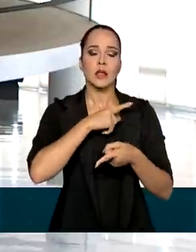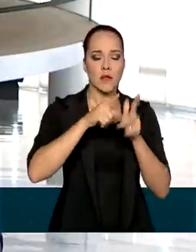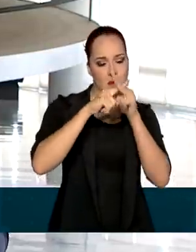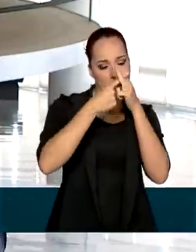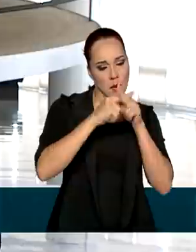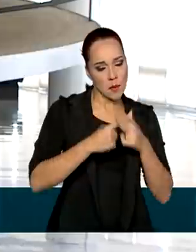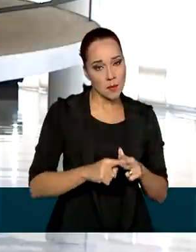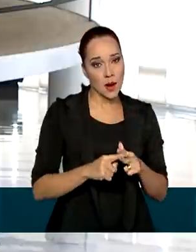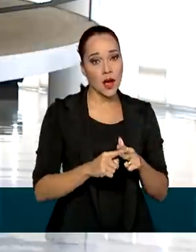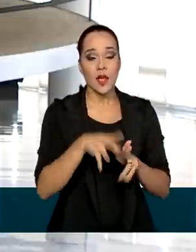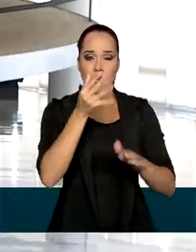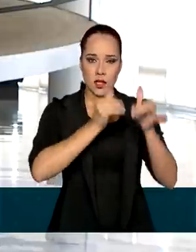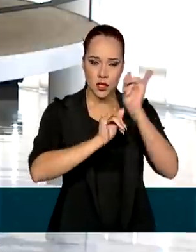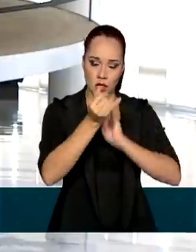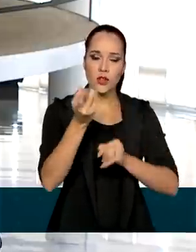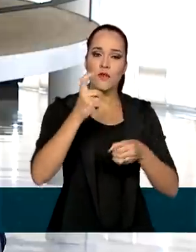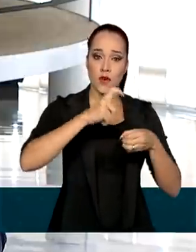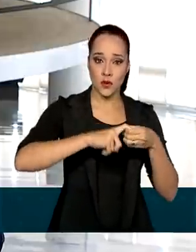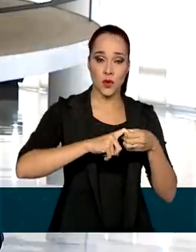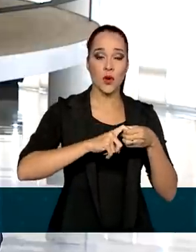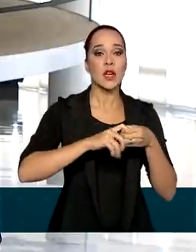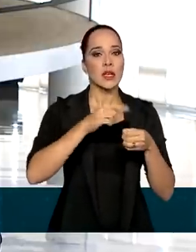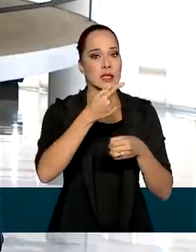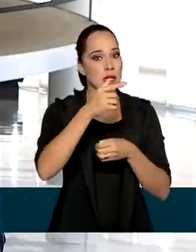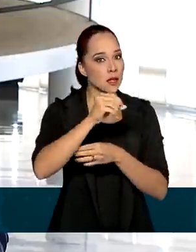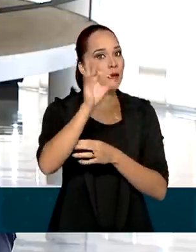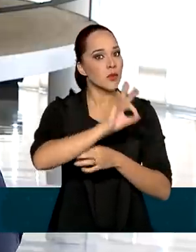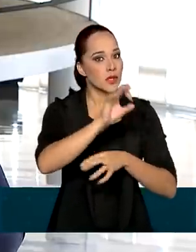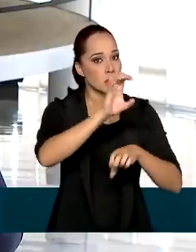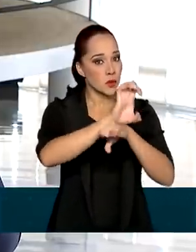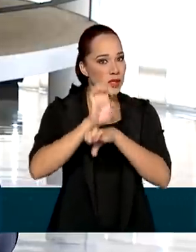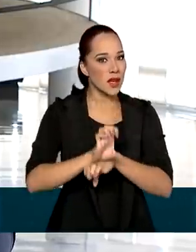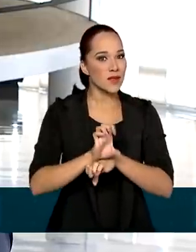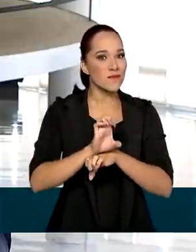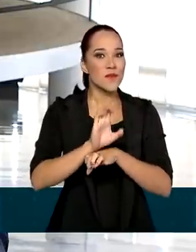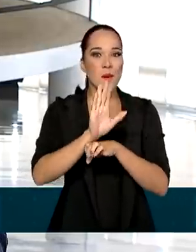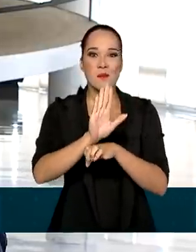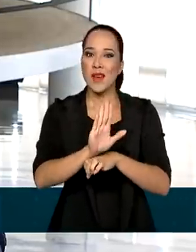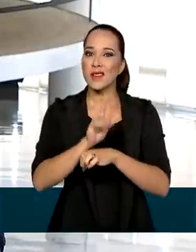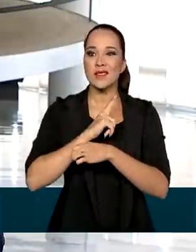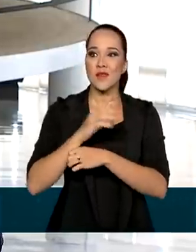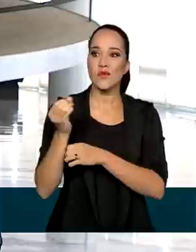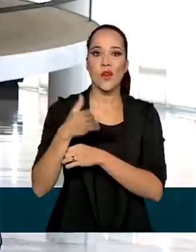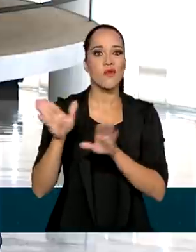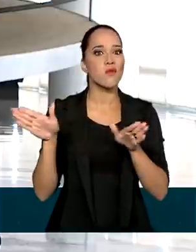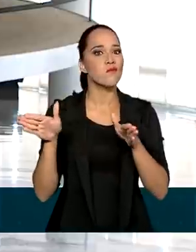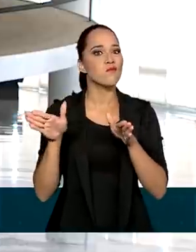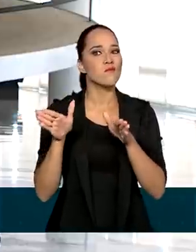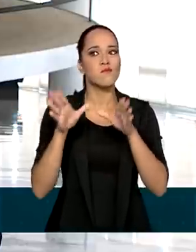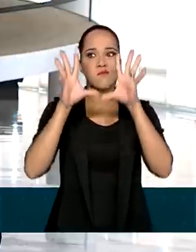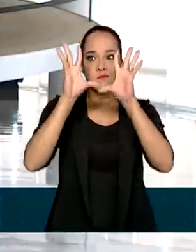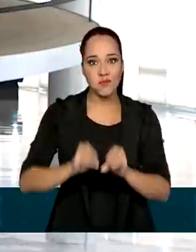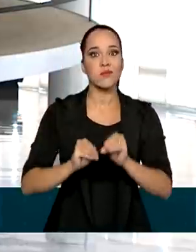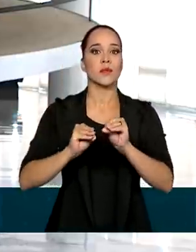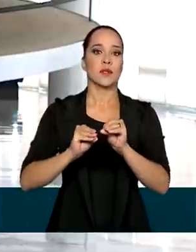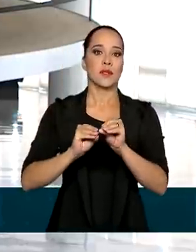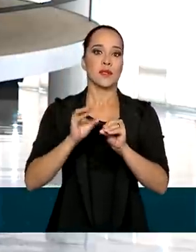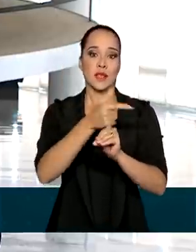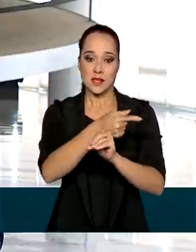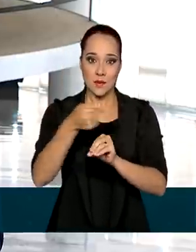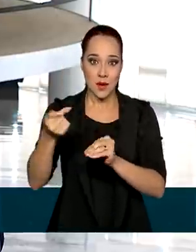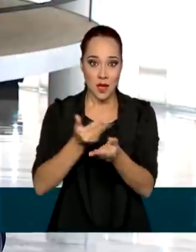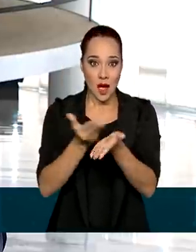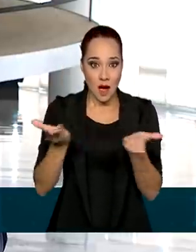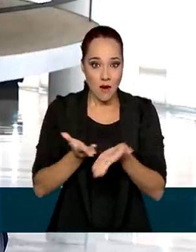consertado e a energia foi restabelecida em 70% do Estado. Mas houve um novo blackout no início dessa semana e isso